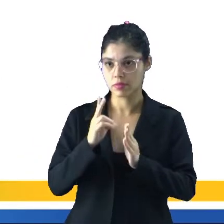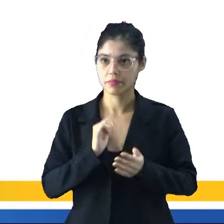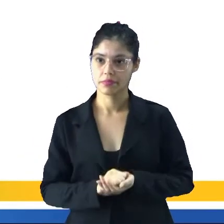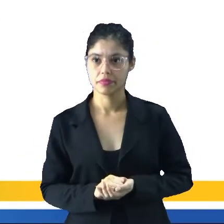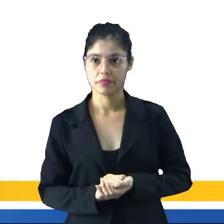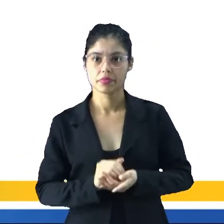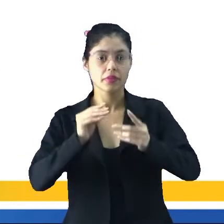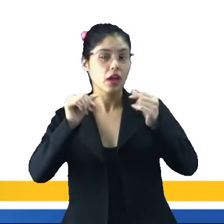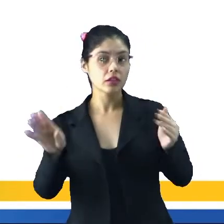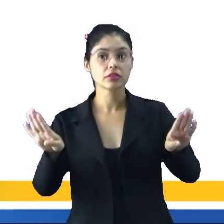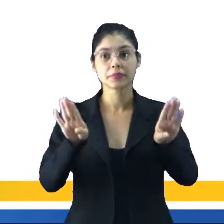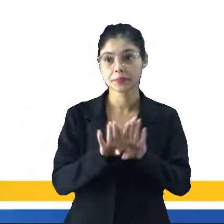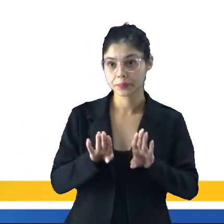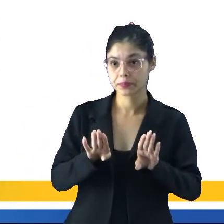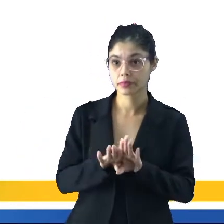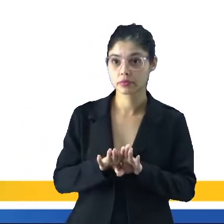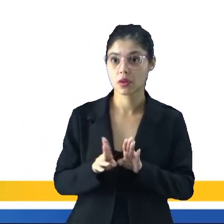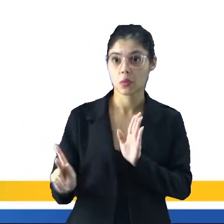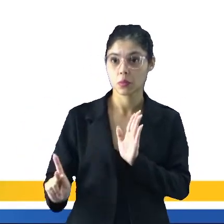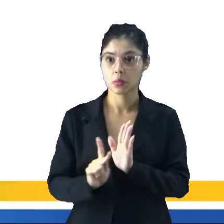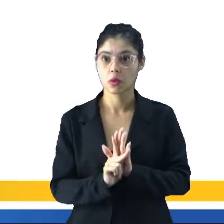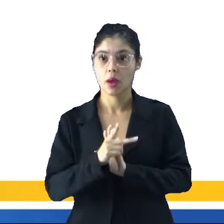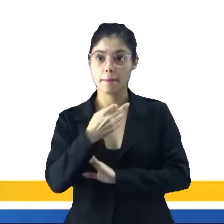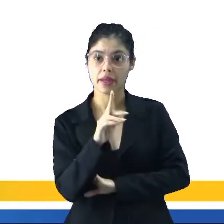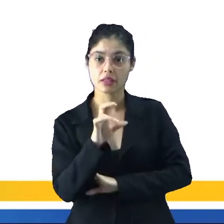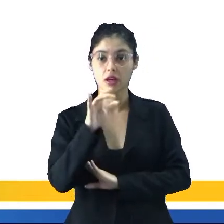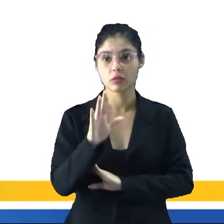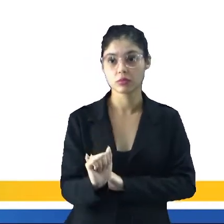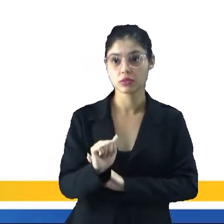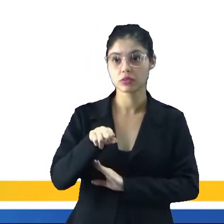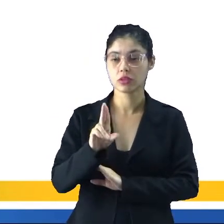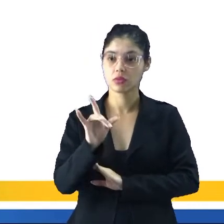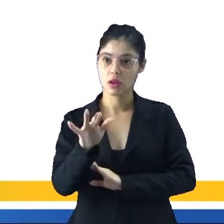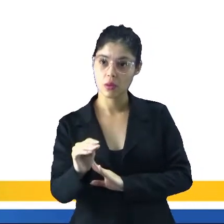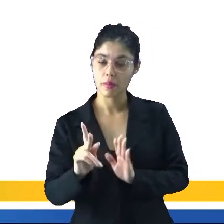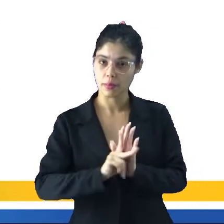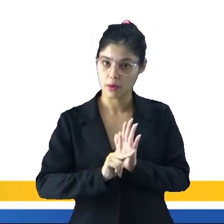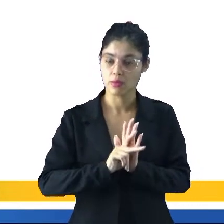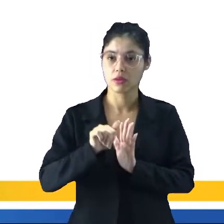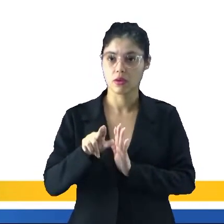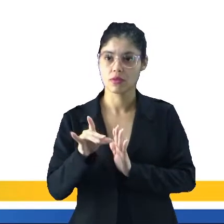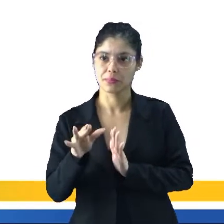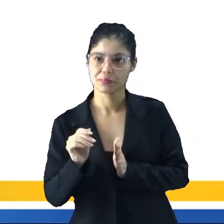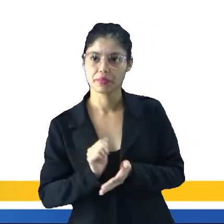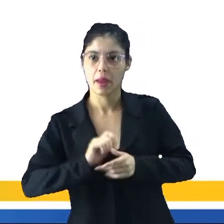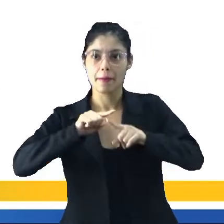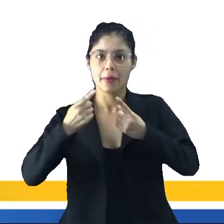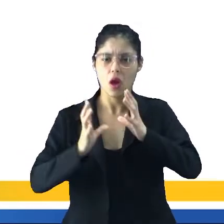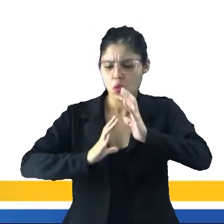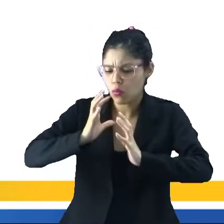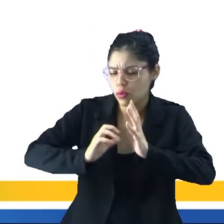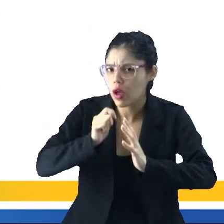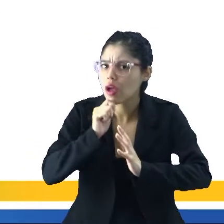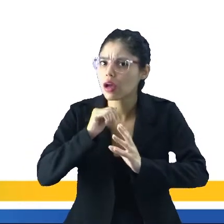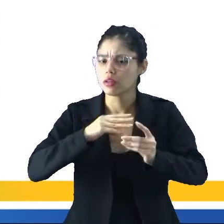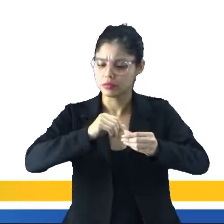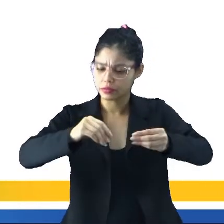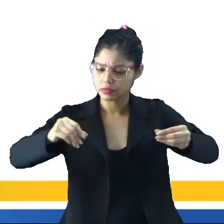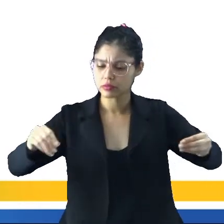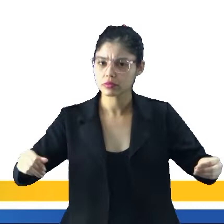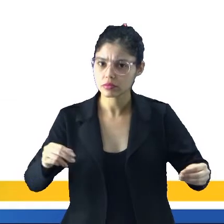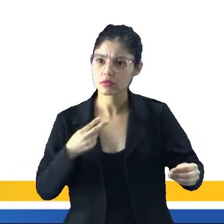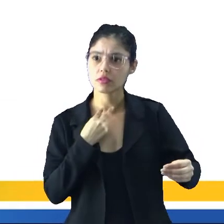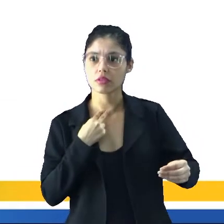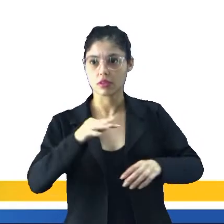indígenas. São terras que também pertencem ao patrimônio da União, mas que não, né, se confundem aí com as terras de